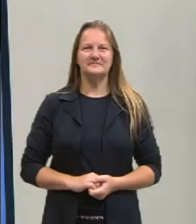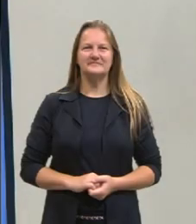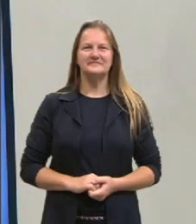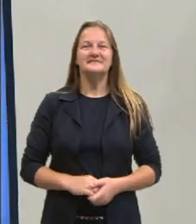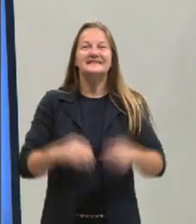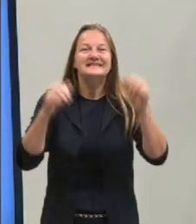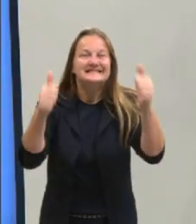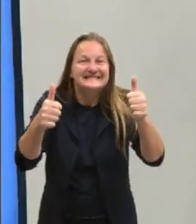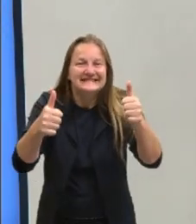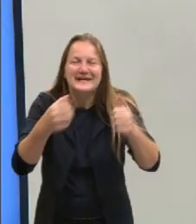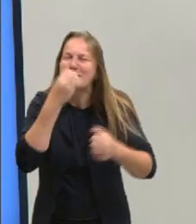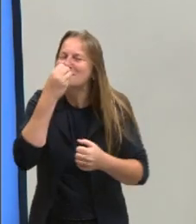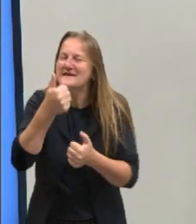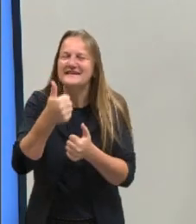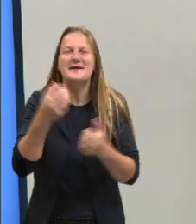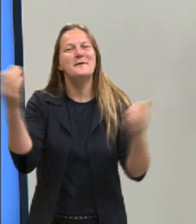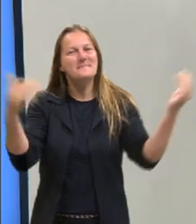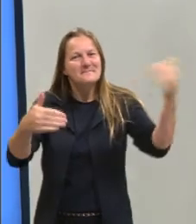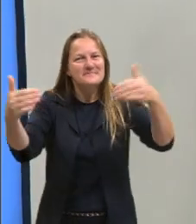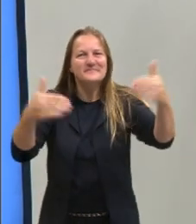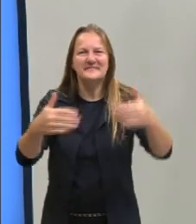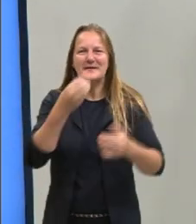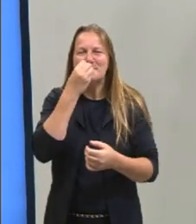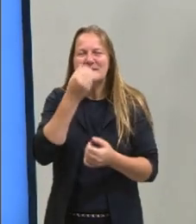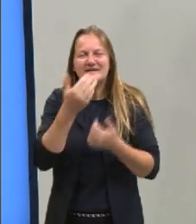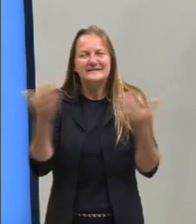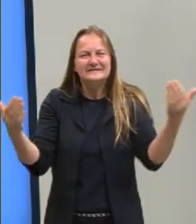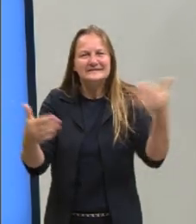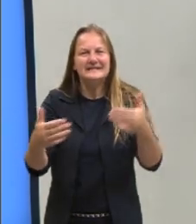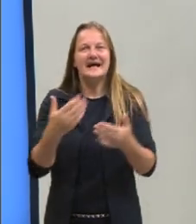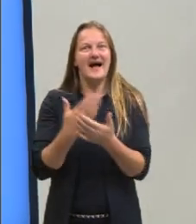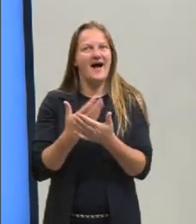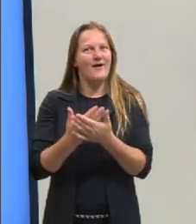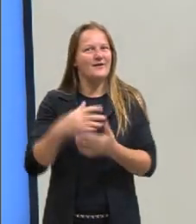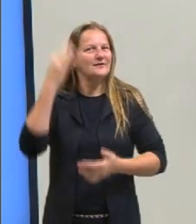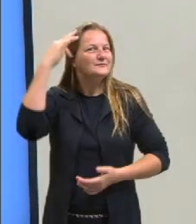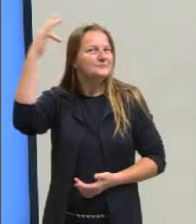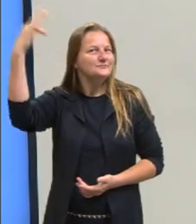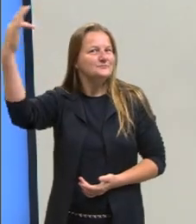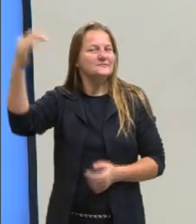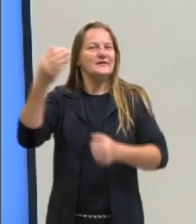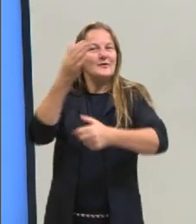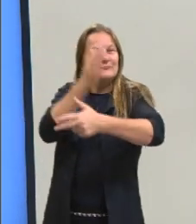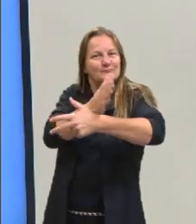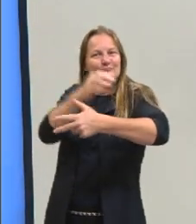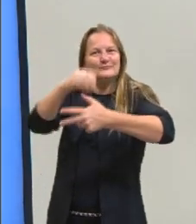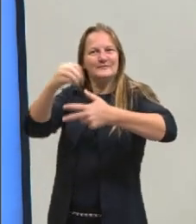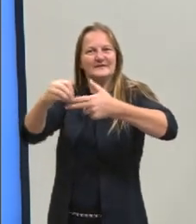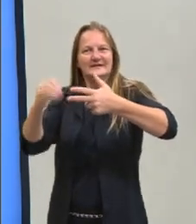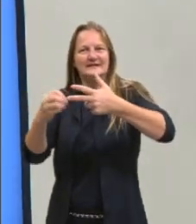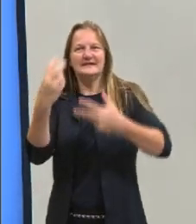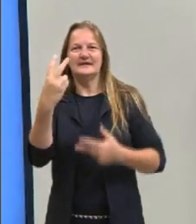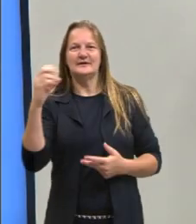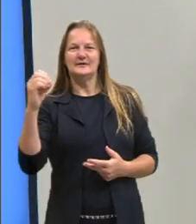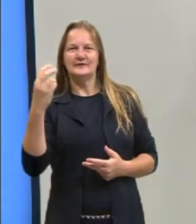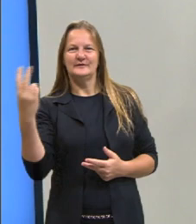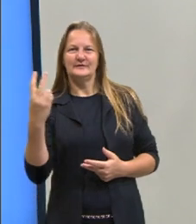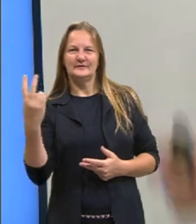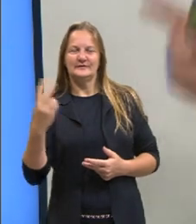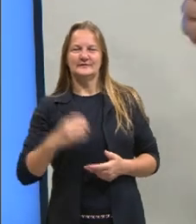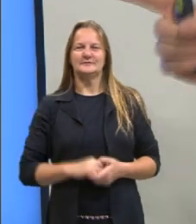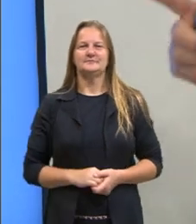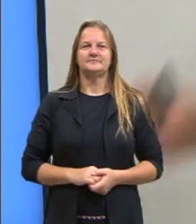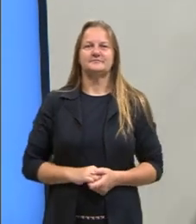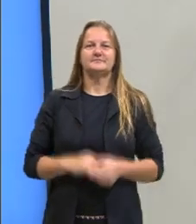Fala aí galera, tudo bem? Sejam todos bem-vindos, todas bem-vindas em mais uma aula do Pré-ENEM 2022. Hoje iremos